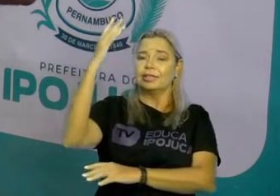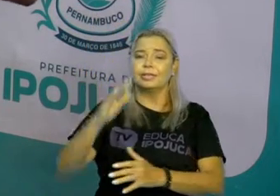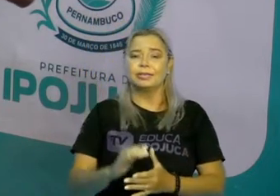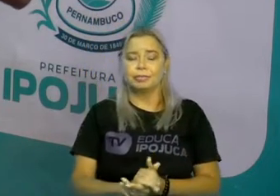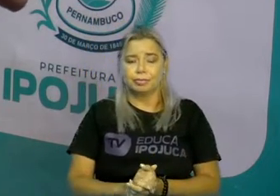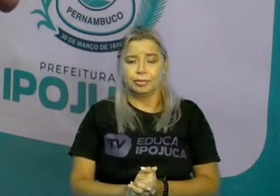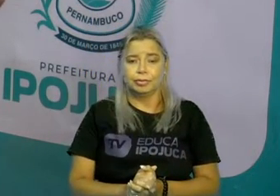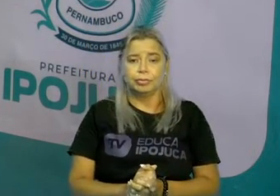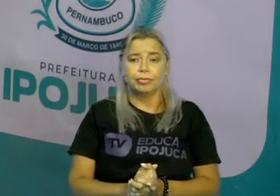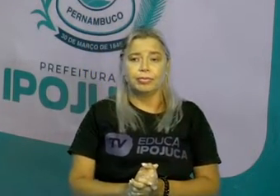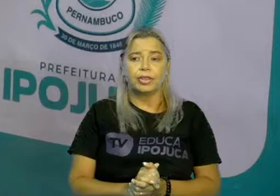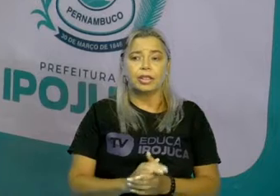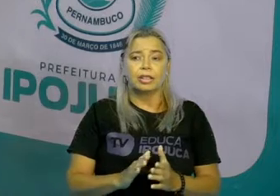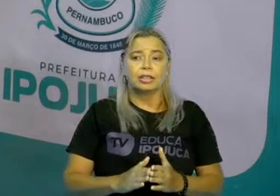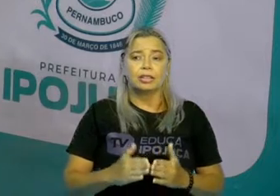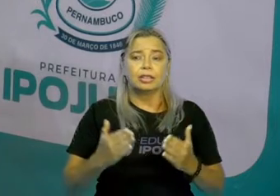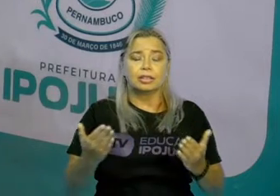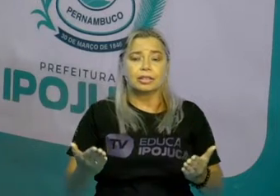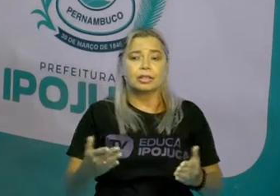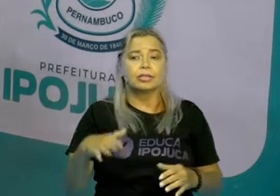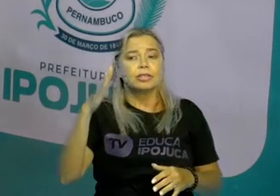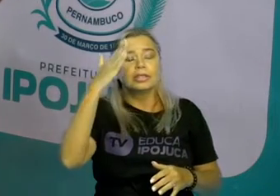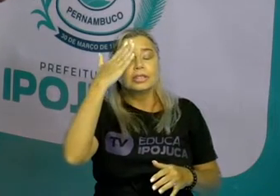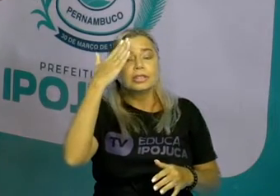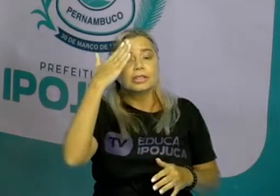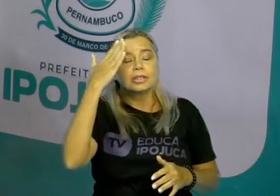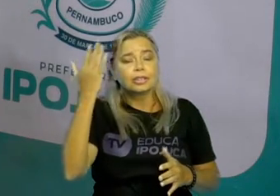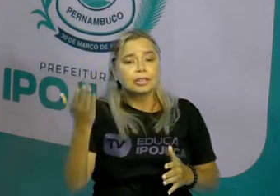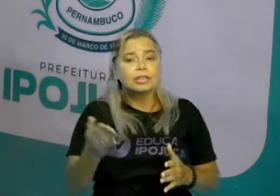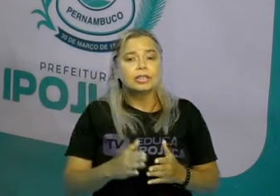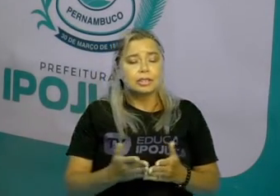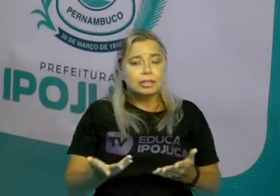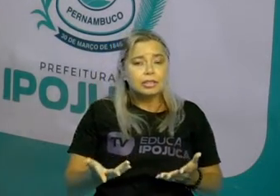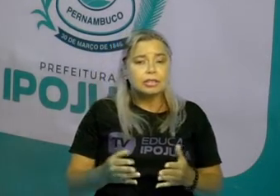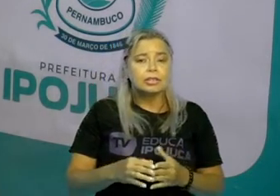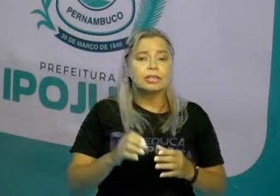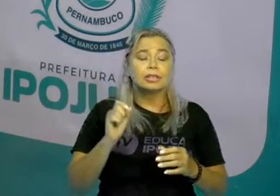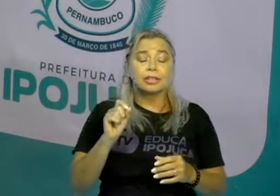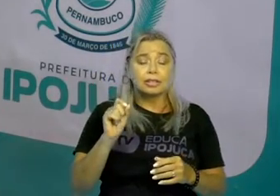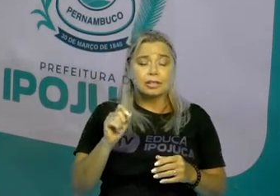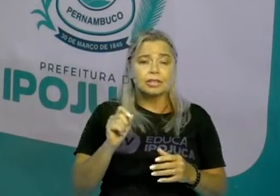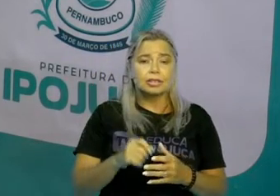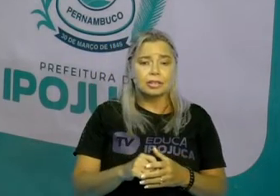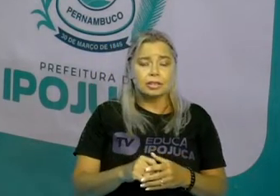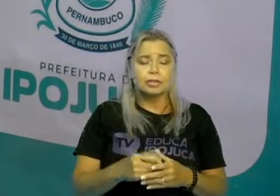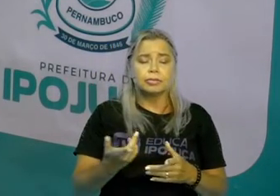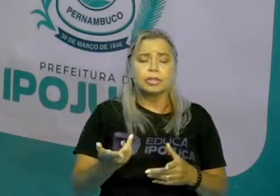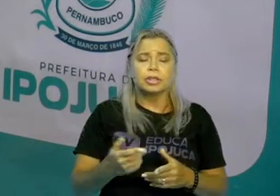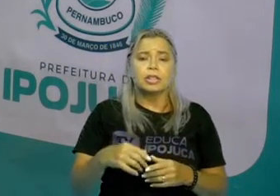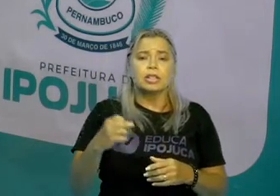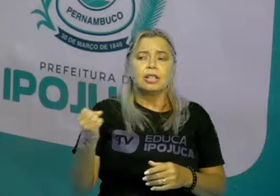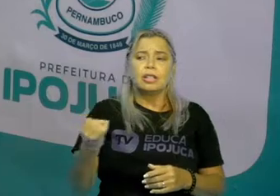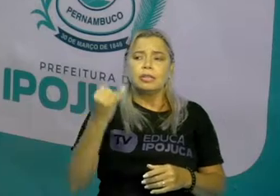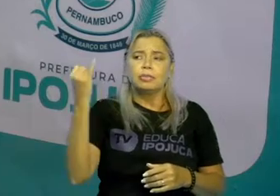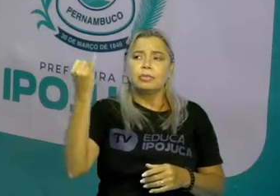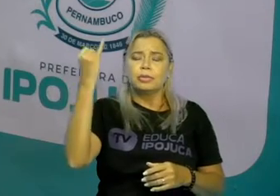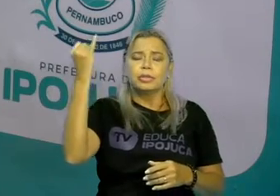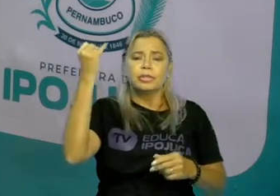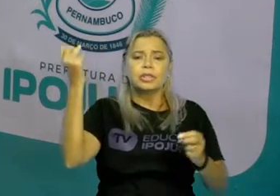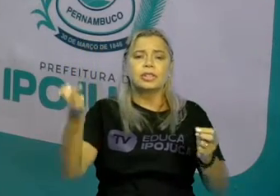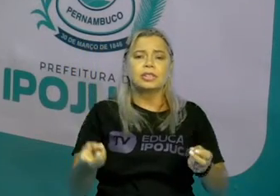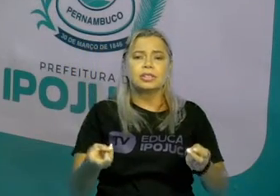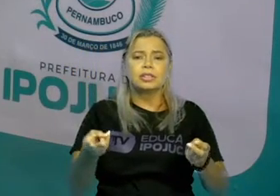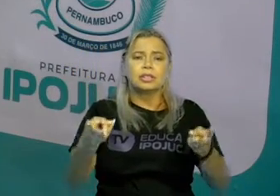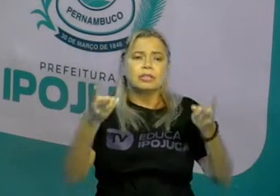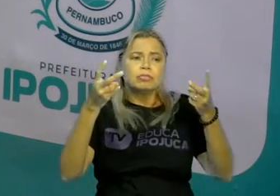Logo, a gente pode entender que o ponto de referência, ele é principal. No caso ali, o ponto de referência foi